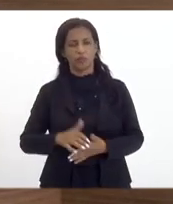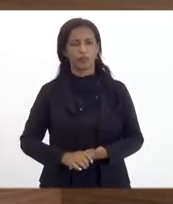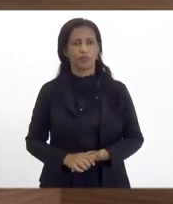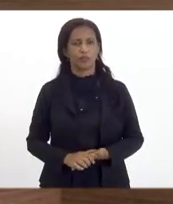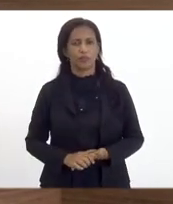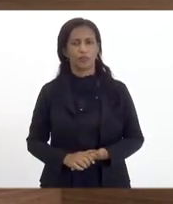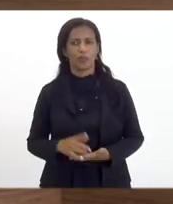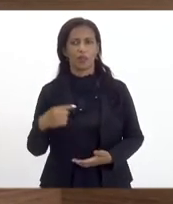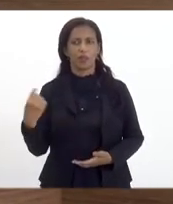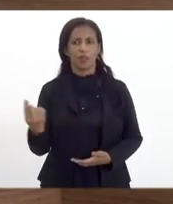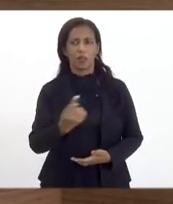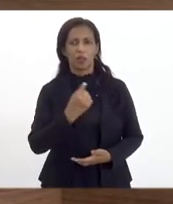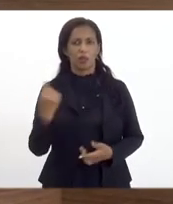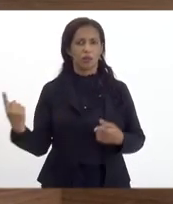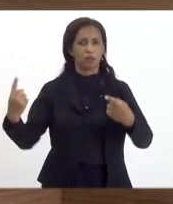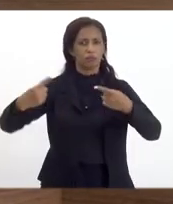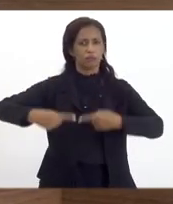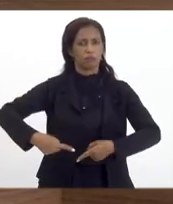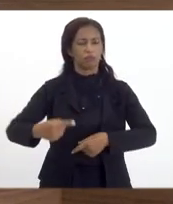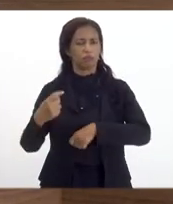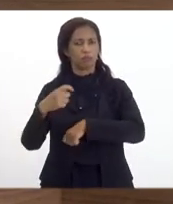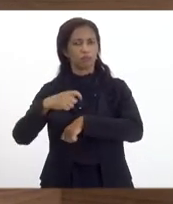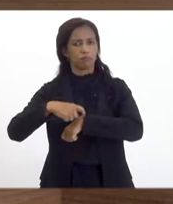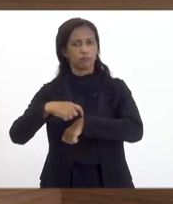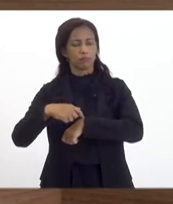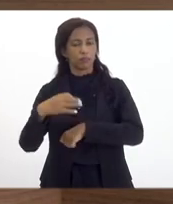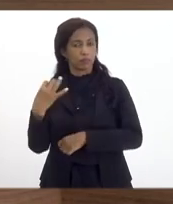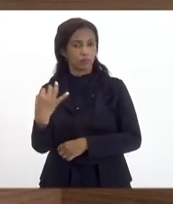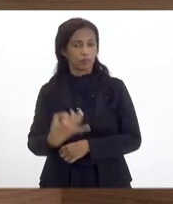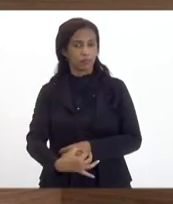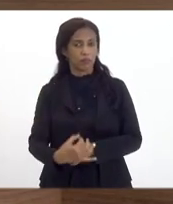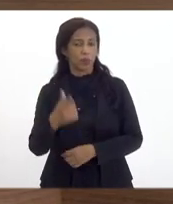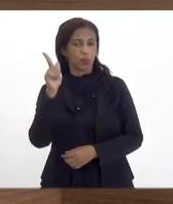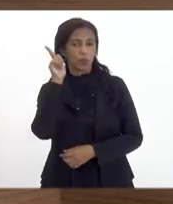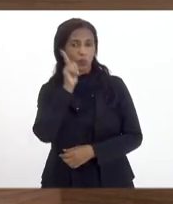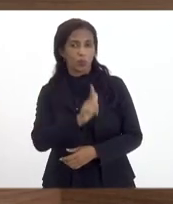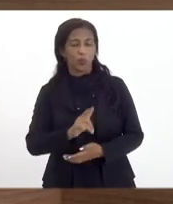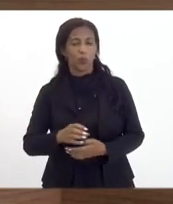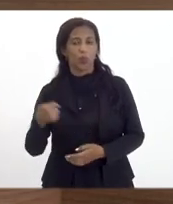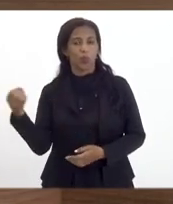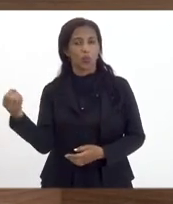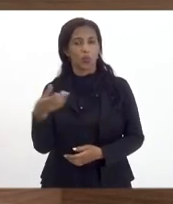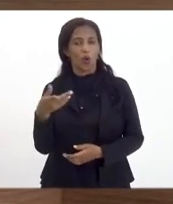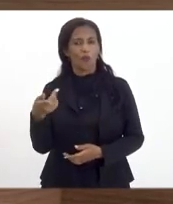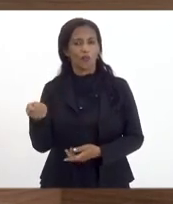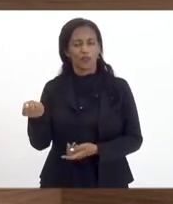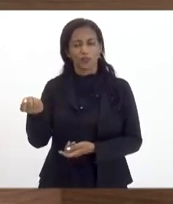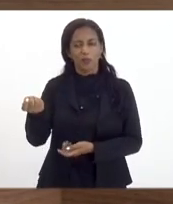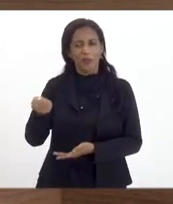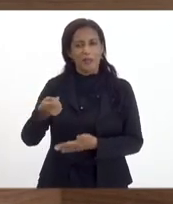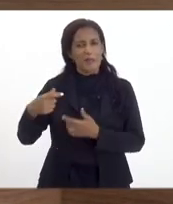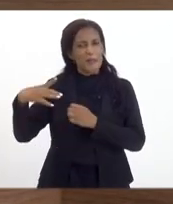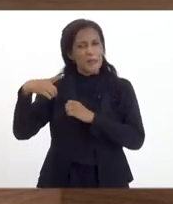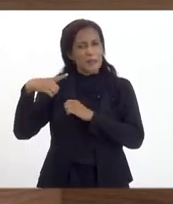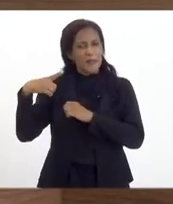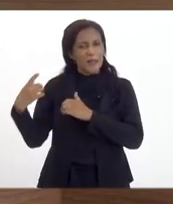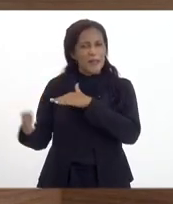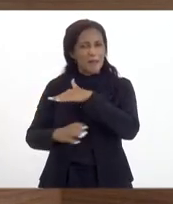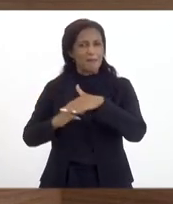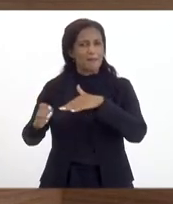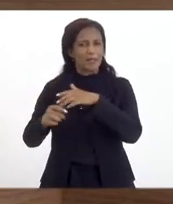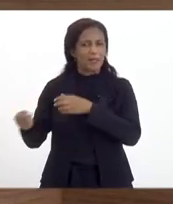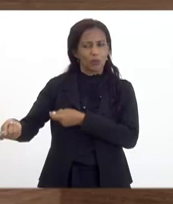E o nosso grande desafio no momento é exatamente conquistar novos negócios. Então, a gente está em busca da